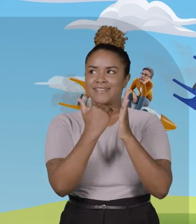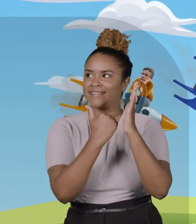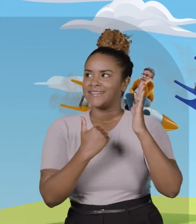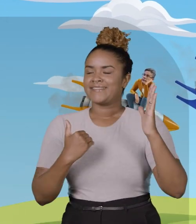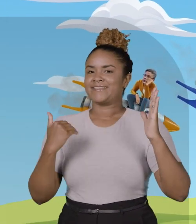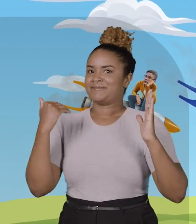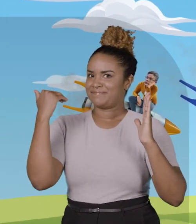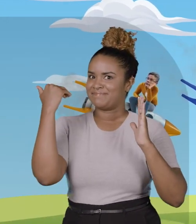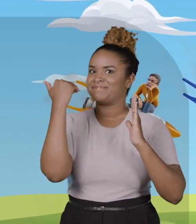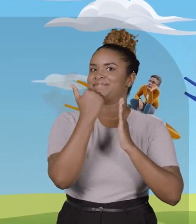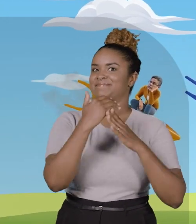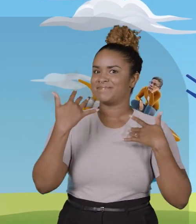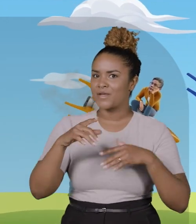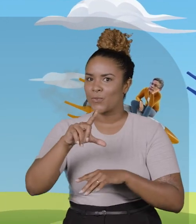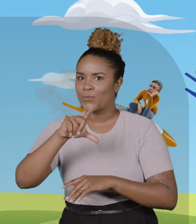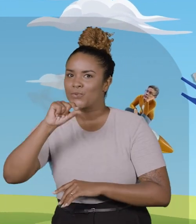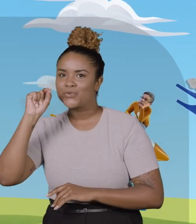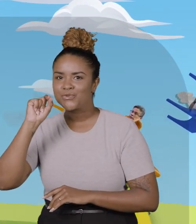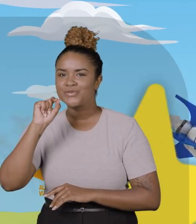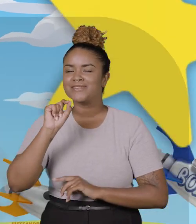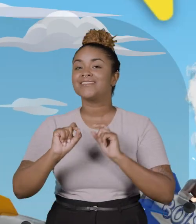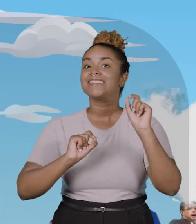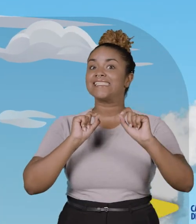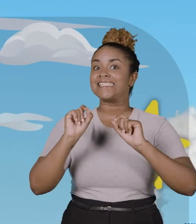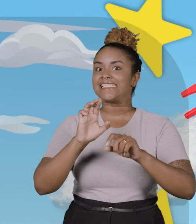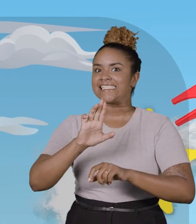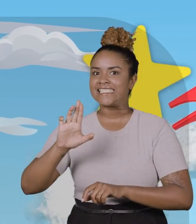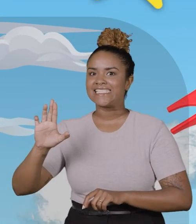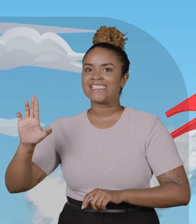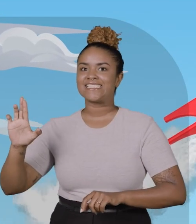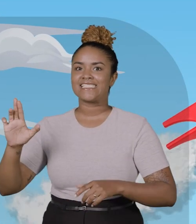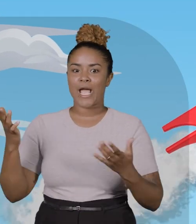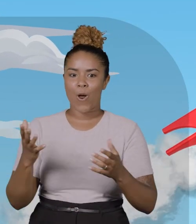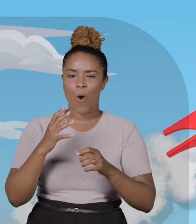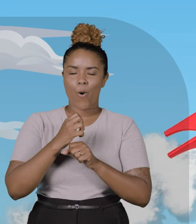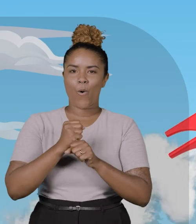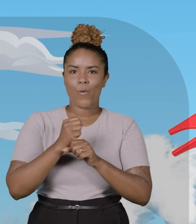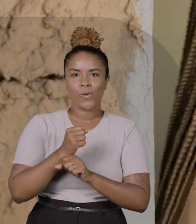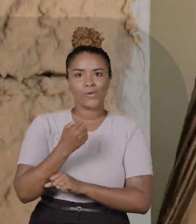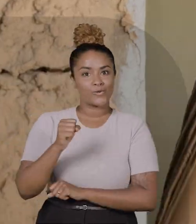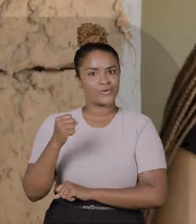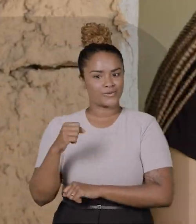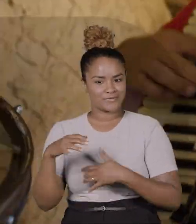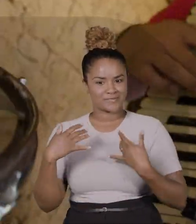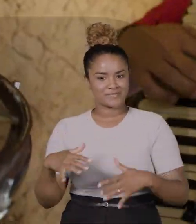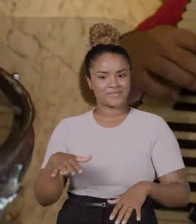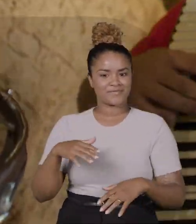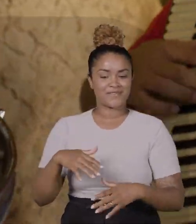cresce na preferência dos sergipanos. O escolhido de Lula subiu oito pontos.